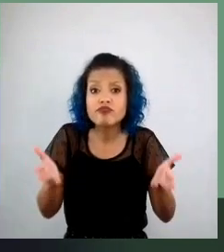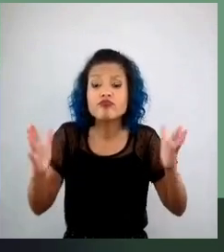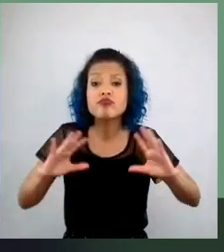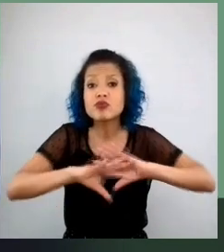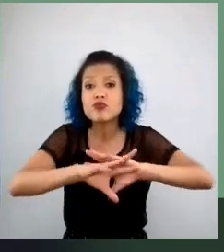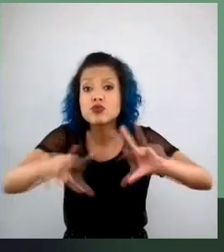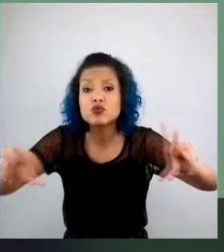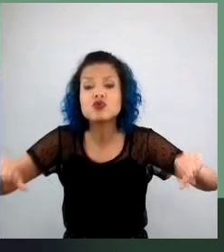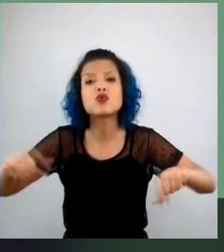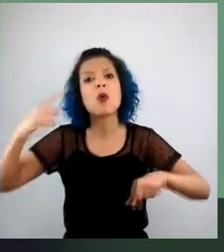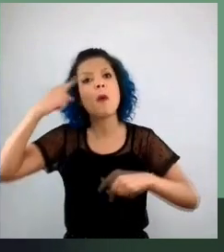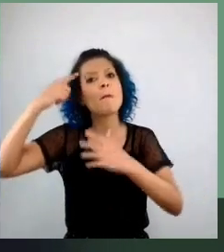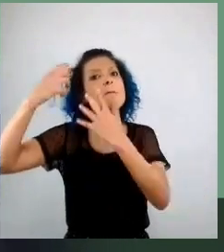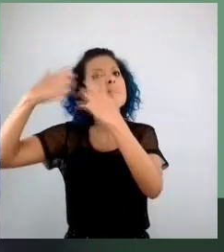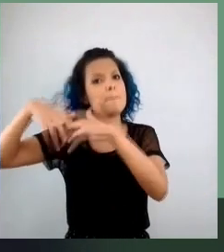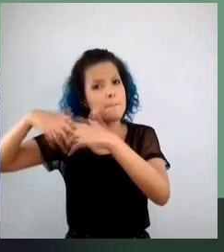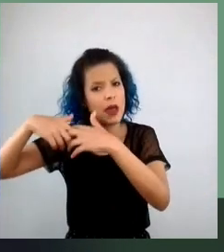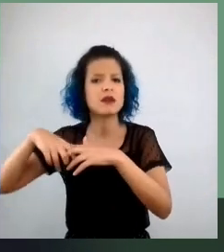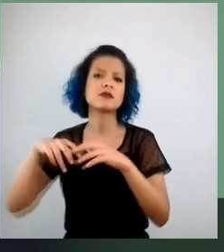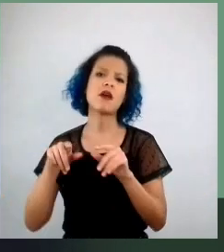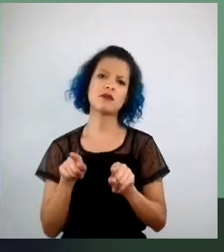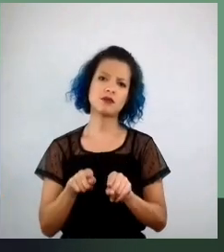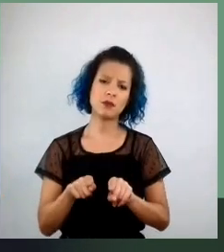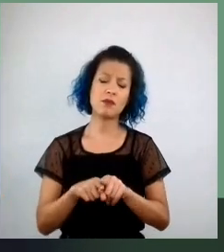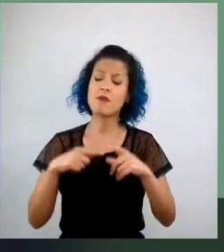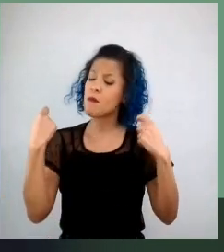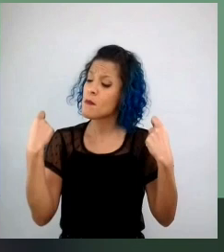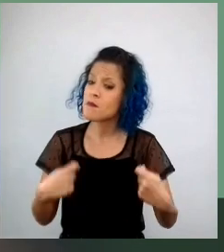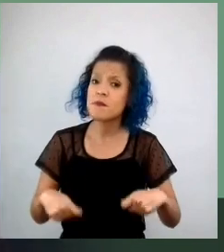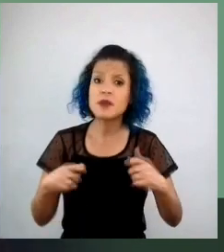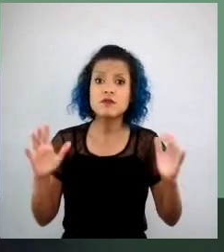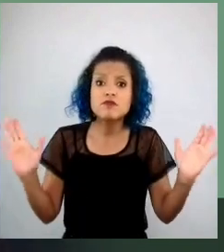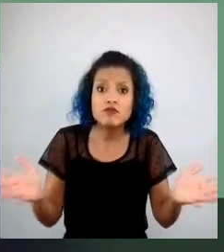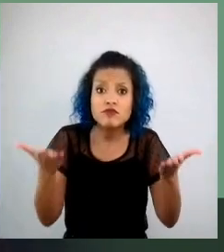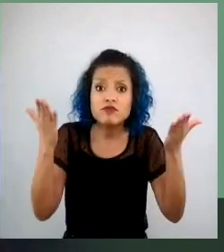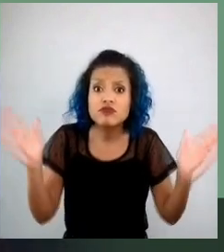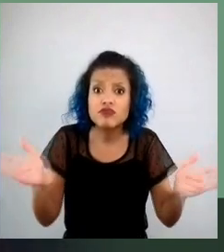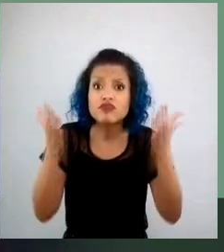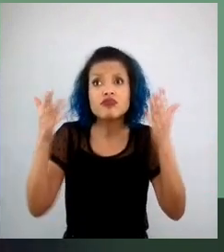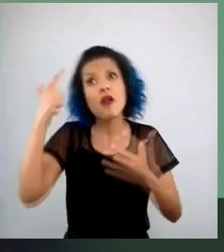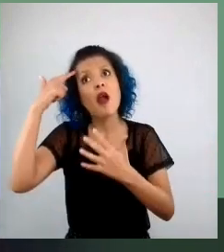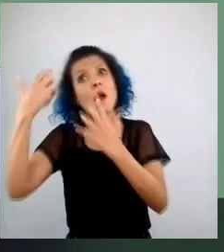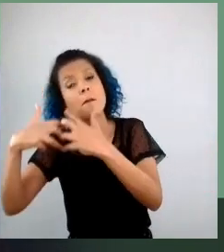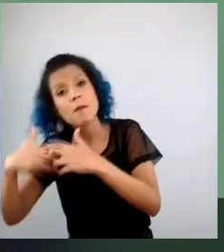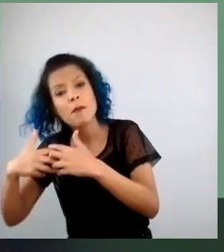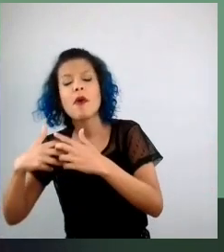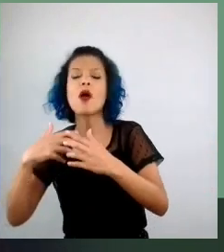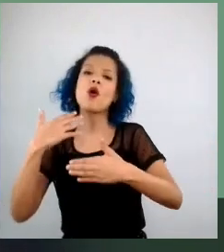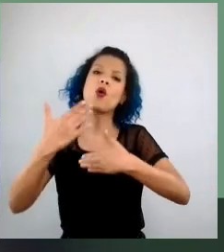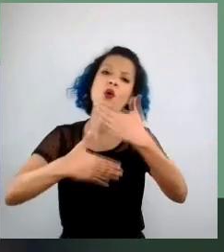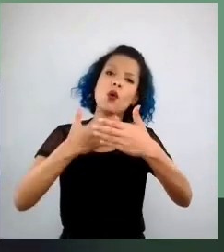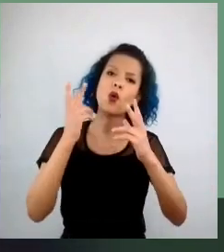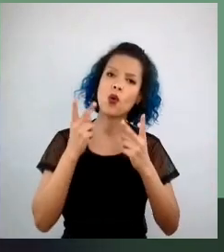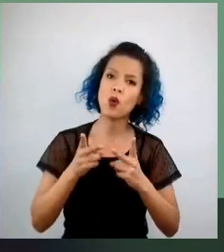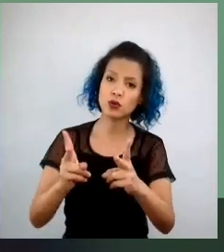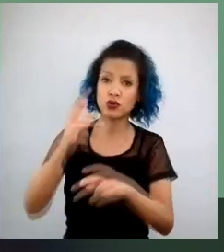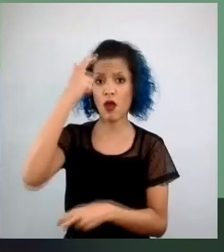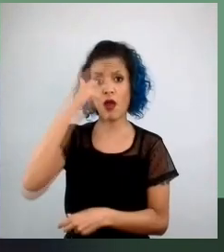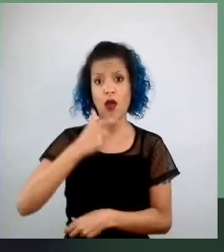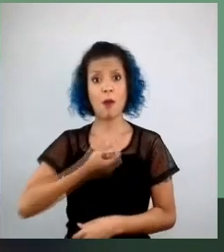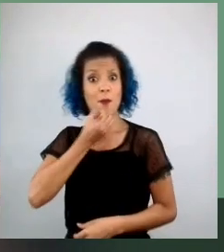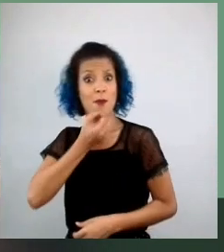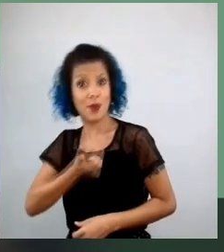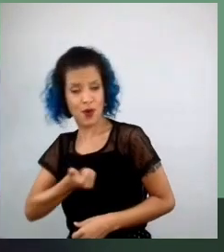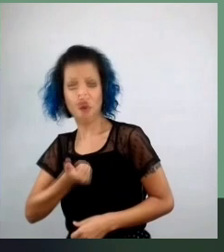isso que a gente tem que fazer, é isso que vai fazer todo mundo seguir em frente, a gente ser bom, a gente ser, nossa, então, é lindo,